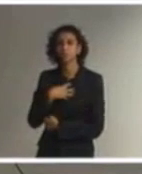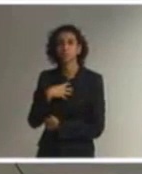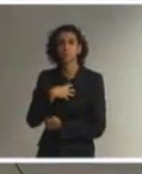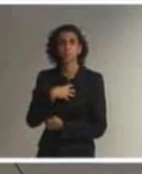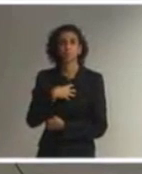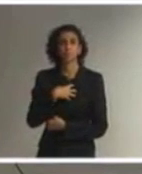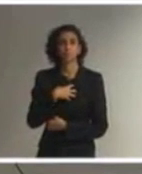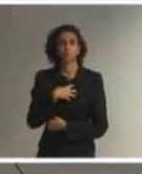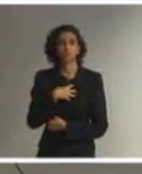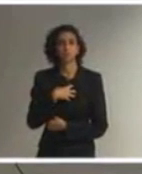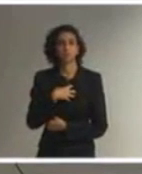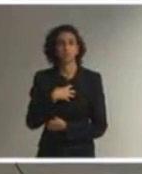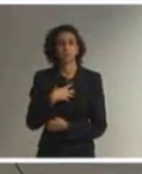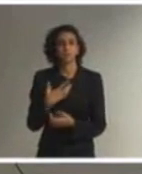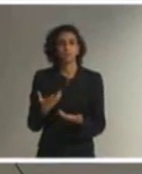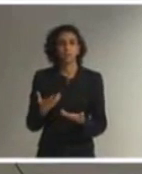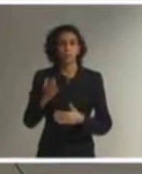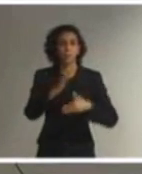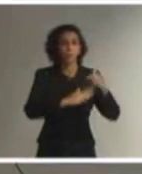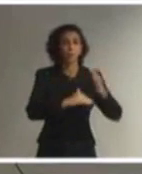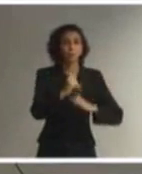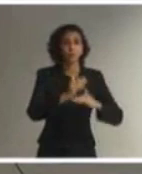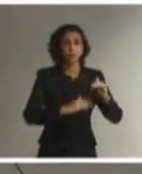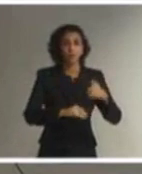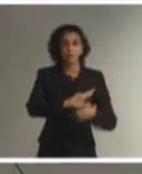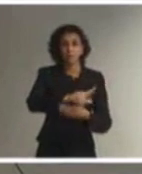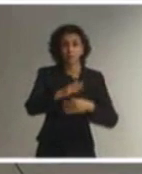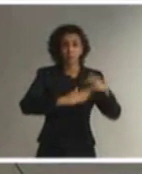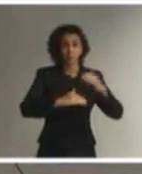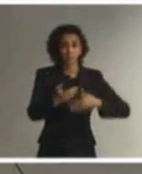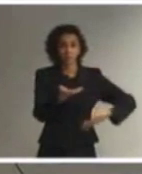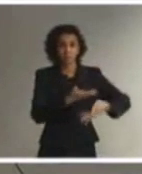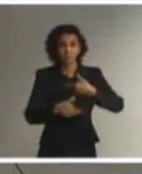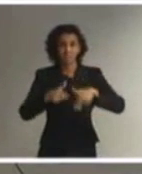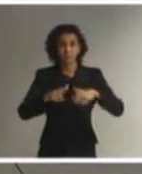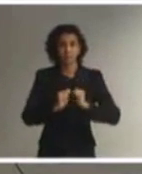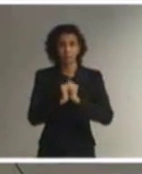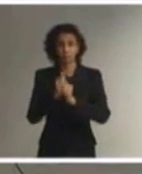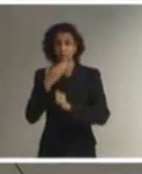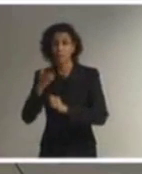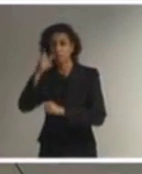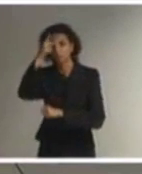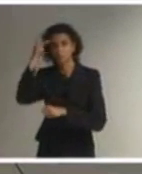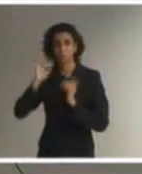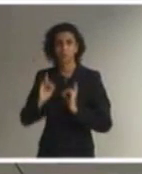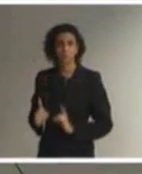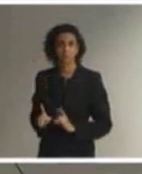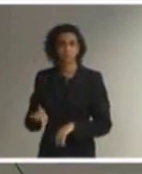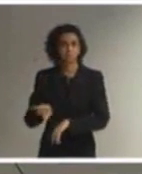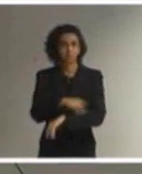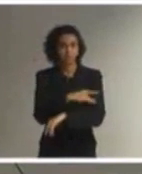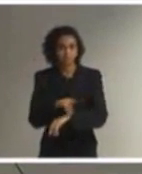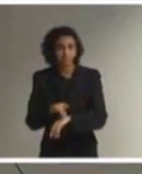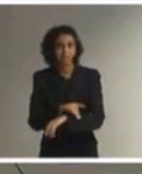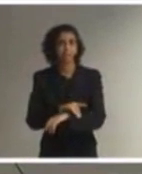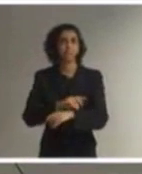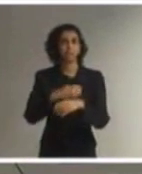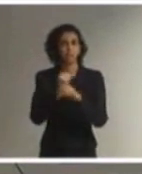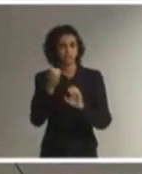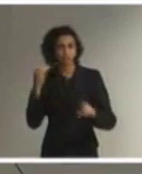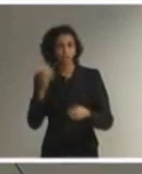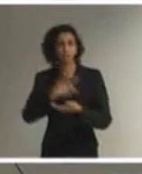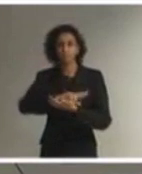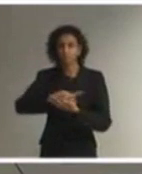atendimento adequado ao aluno que está naquele momento necessitando